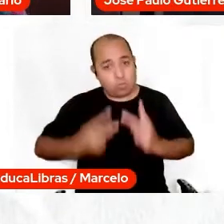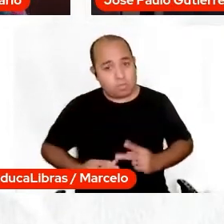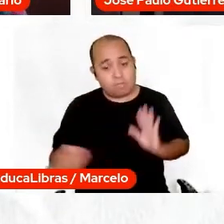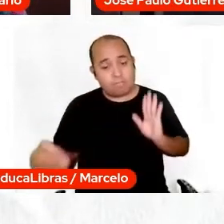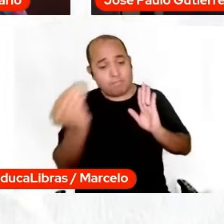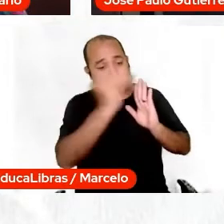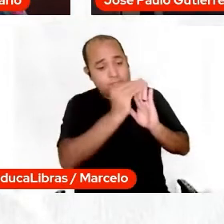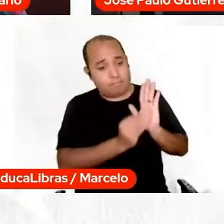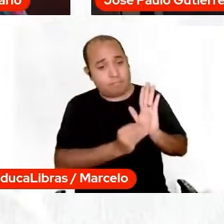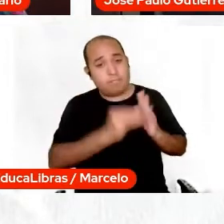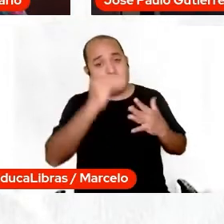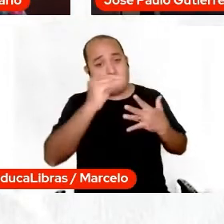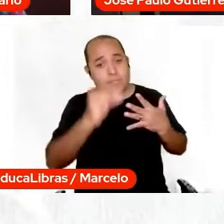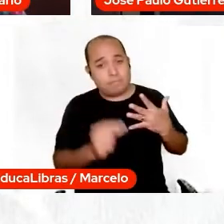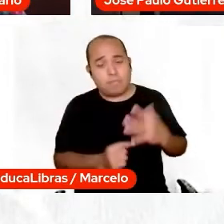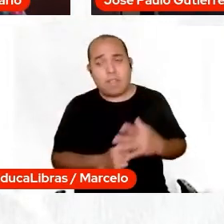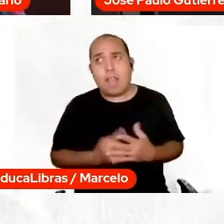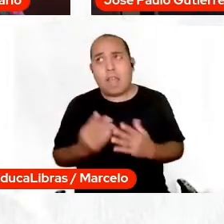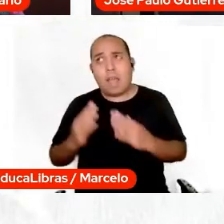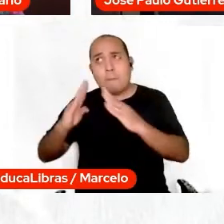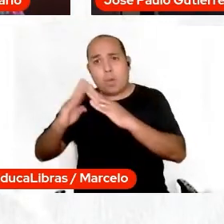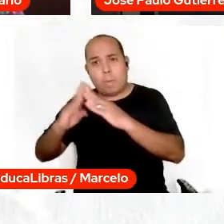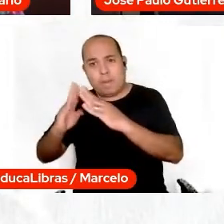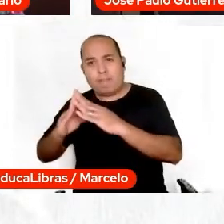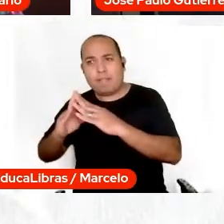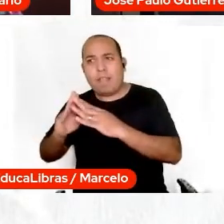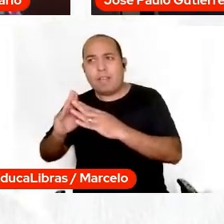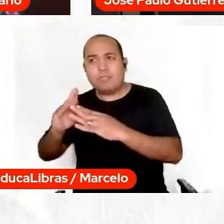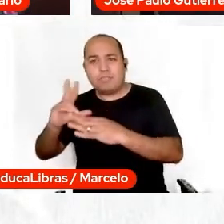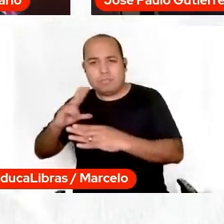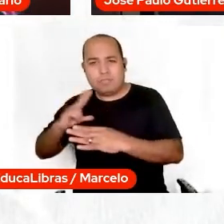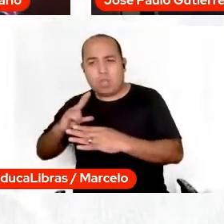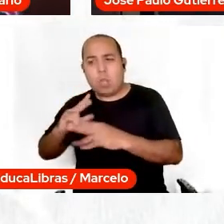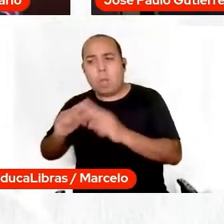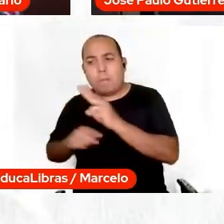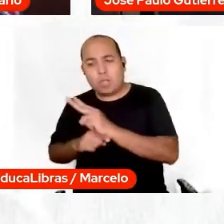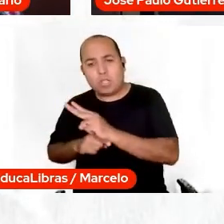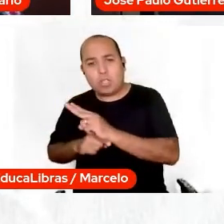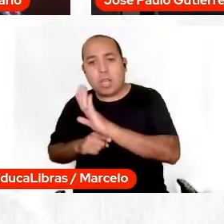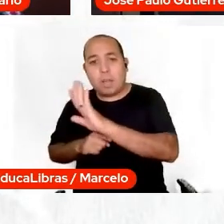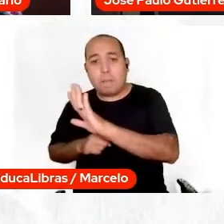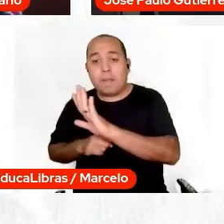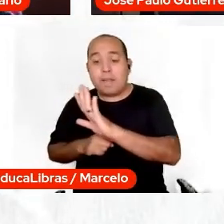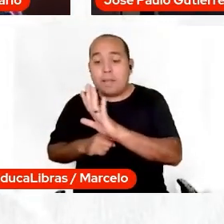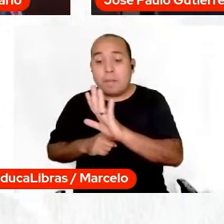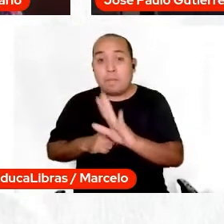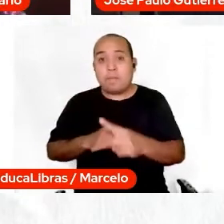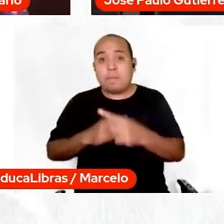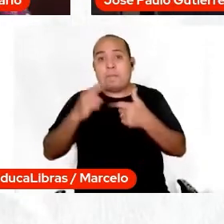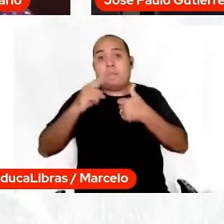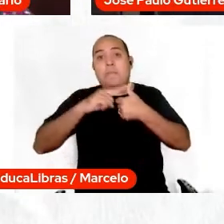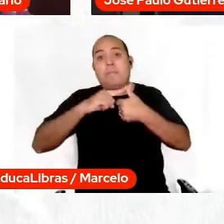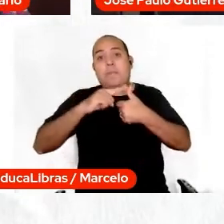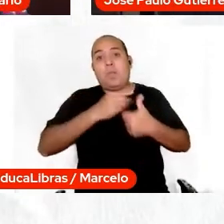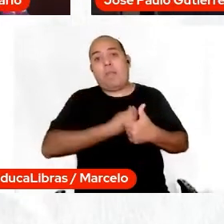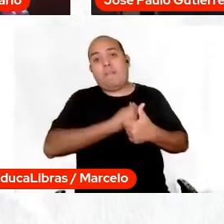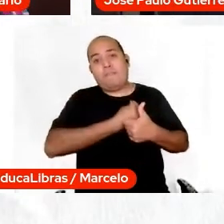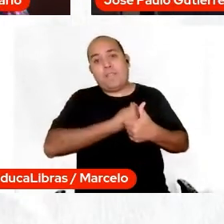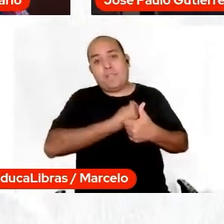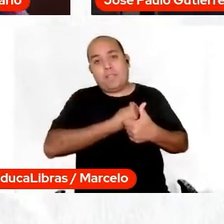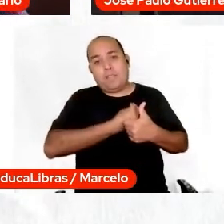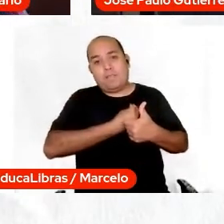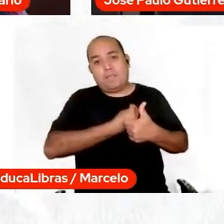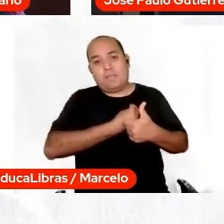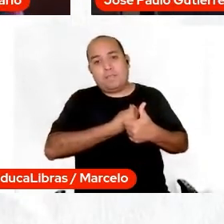deve defender a propriedade, tudo bem, mas a gente deve defender em primeiro lugar a vida, né? A gente, para mim,